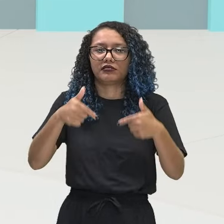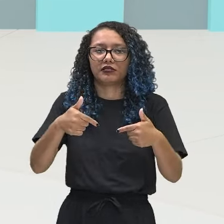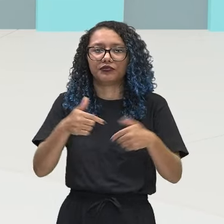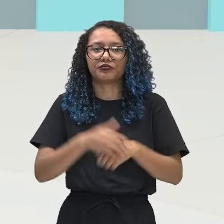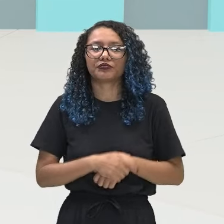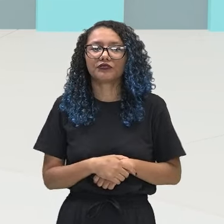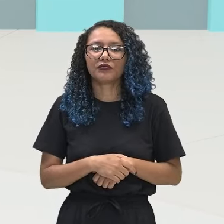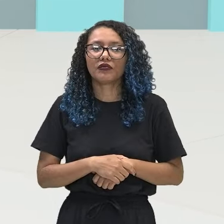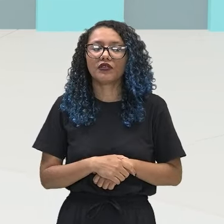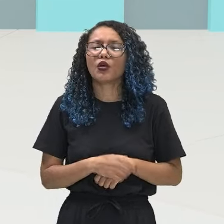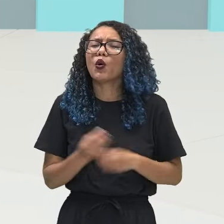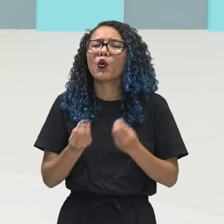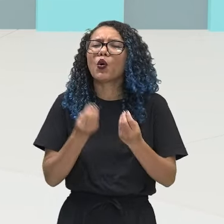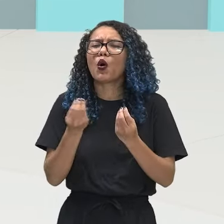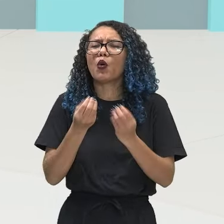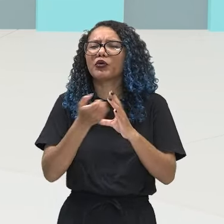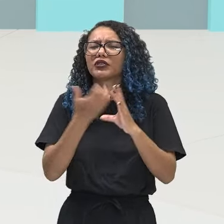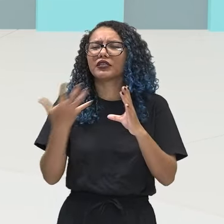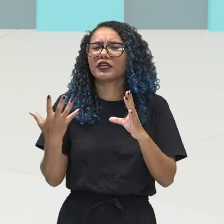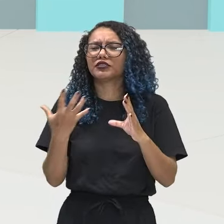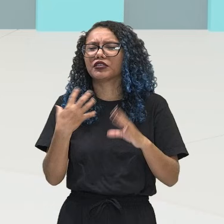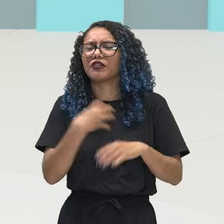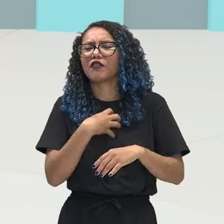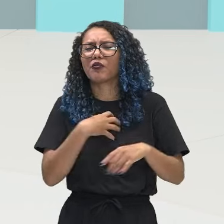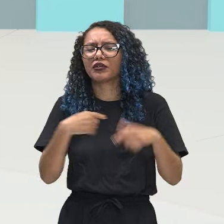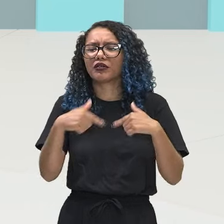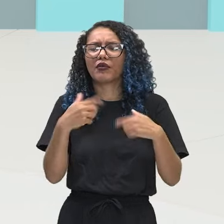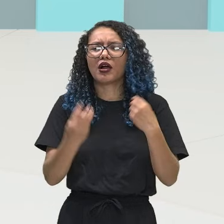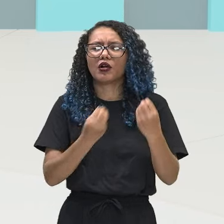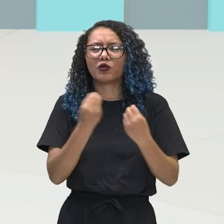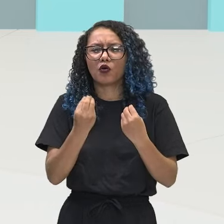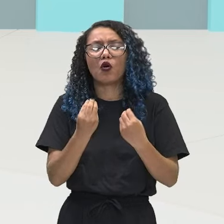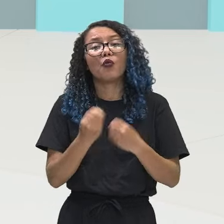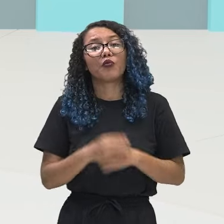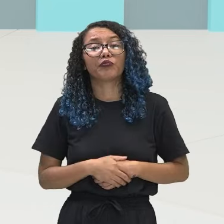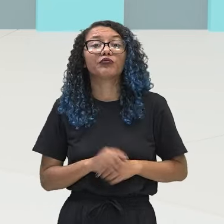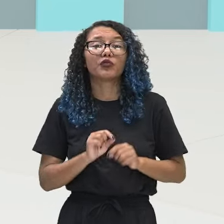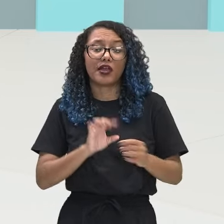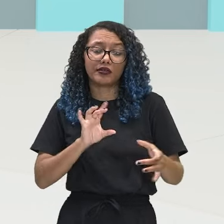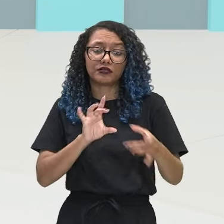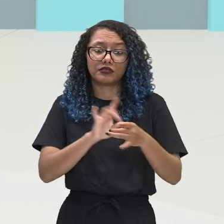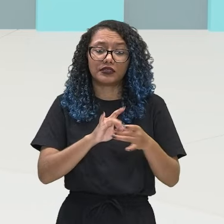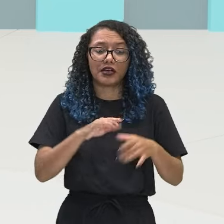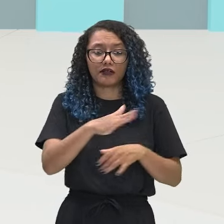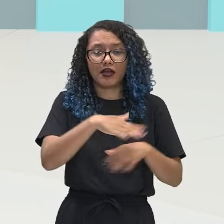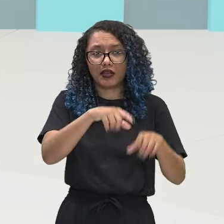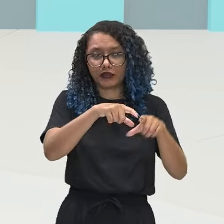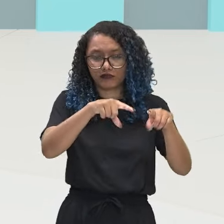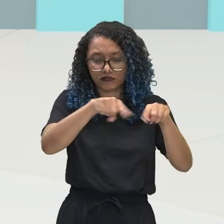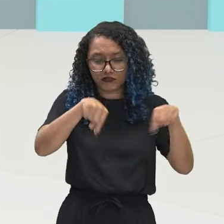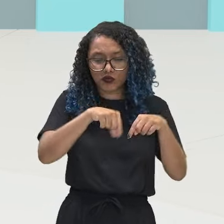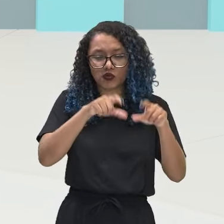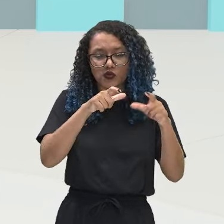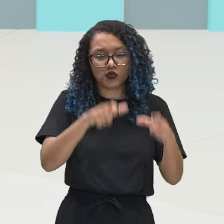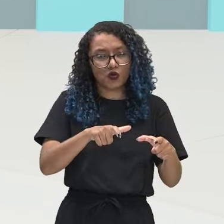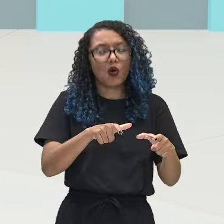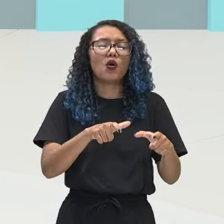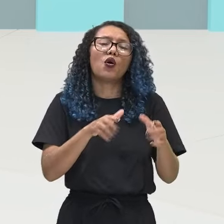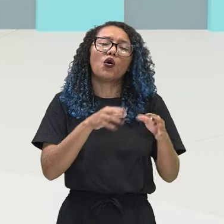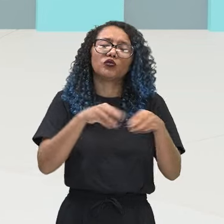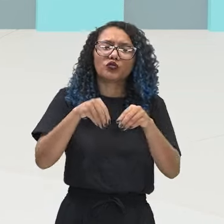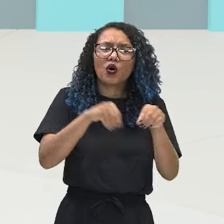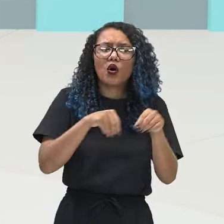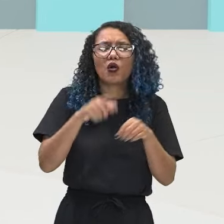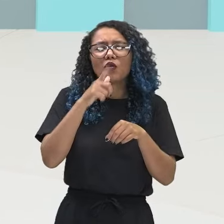marcada pela dependência da terra, das águas e da floresta. Então, a labuta no trabalho dos